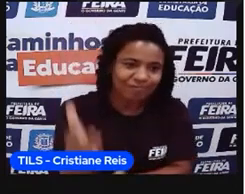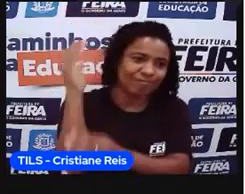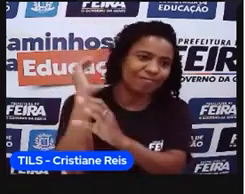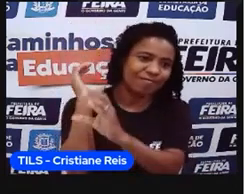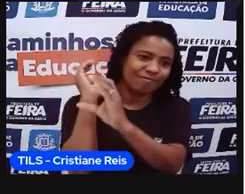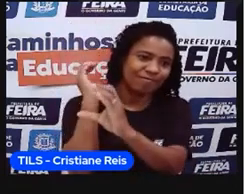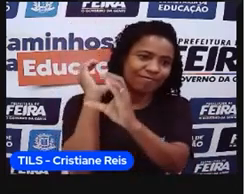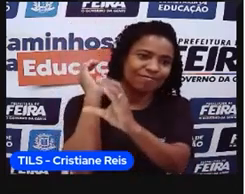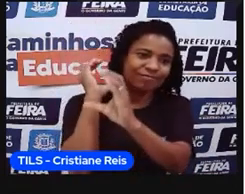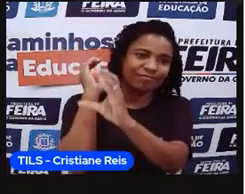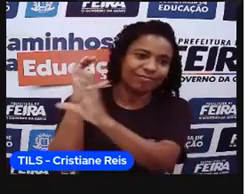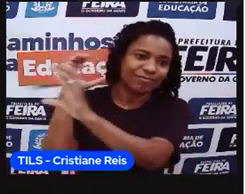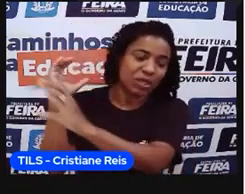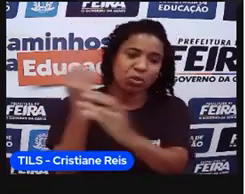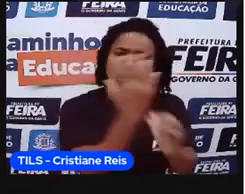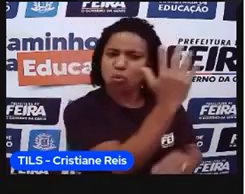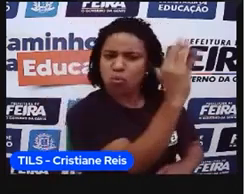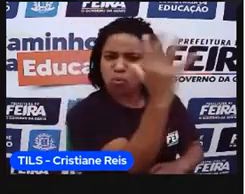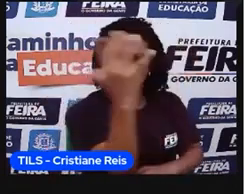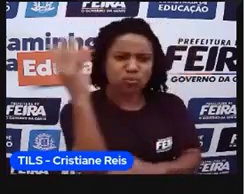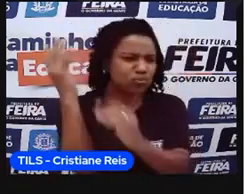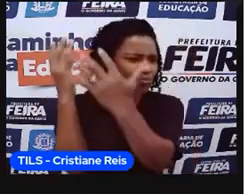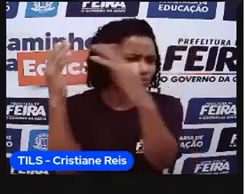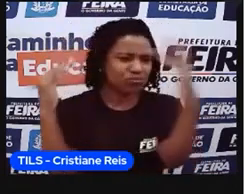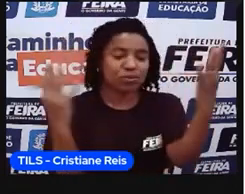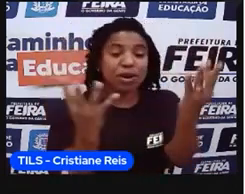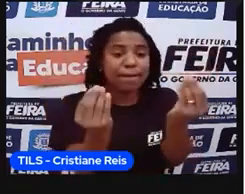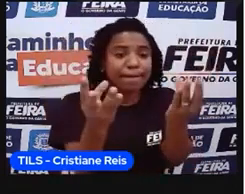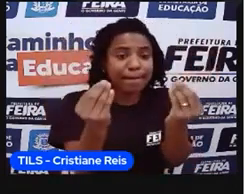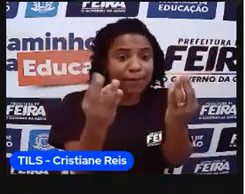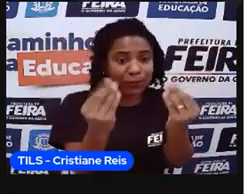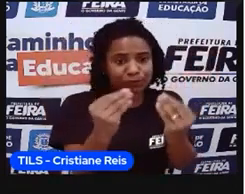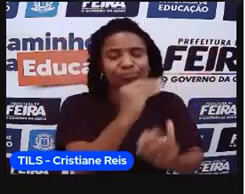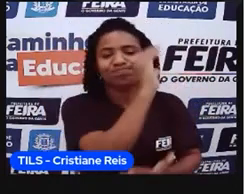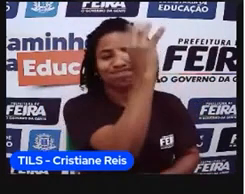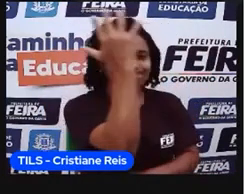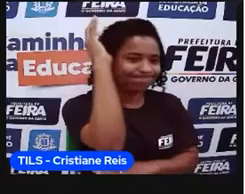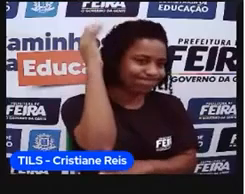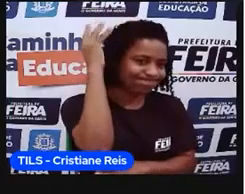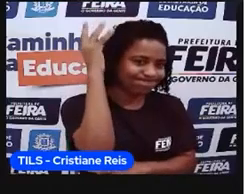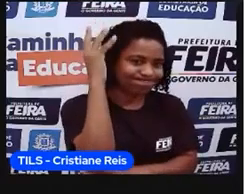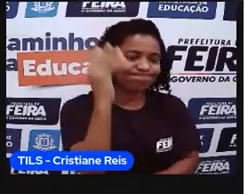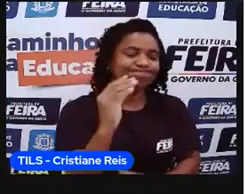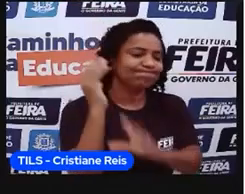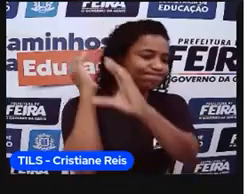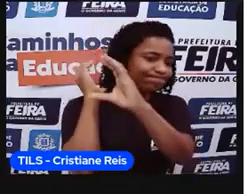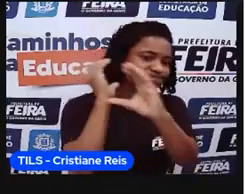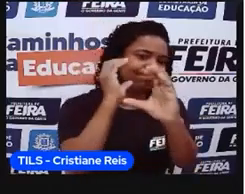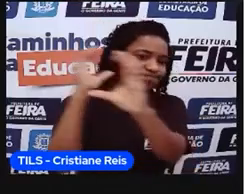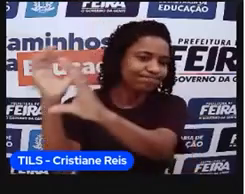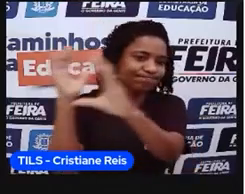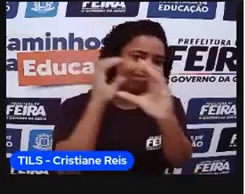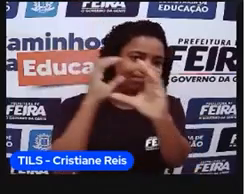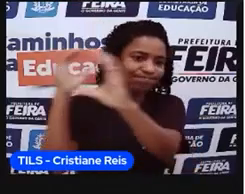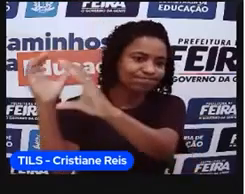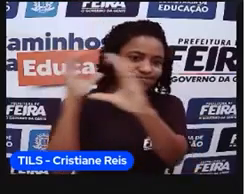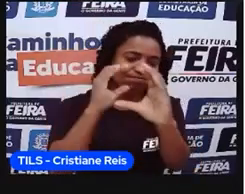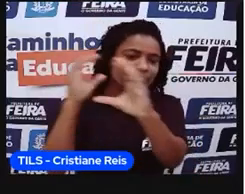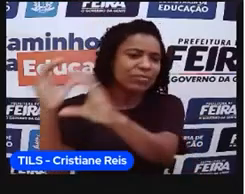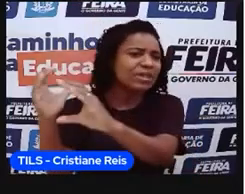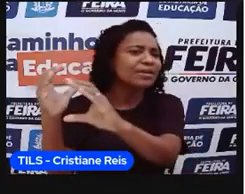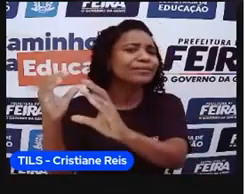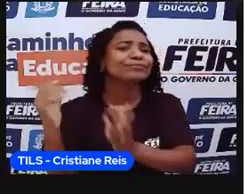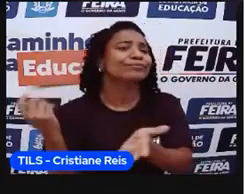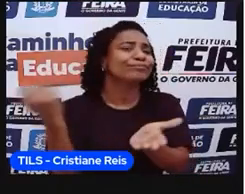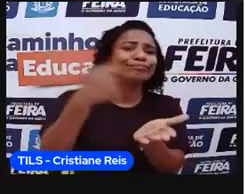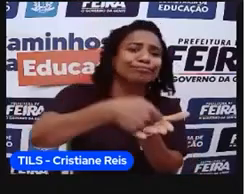Tinha muito ali, e eles começaram a ceder essa madeira para Portugal, só em troca, né? De